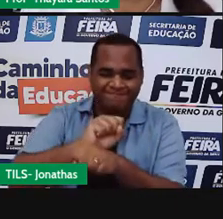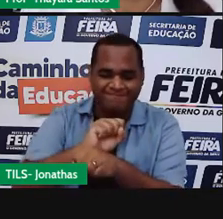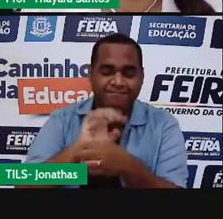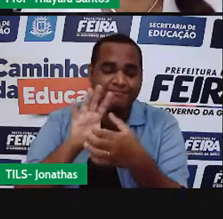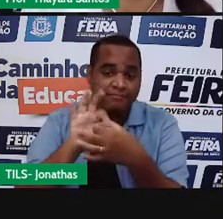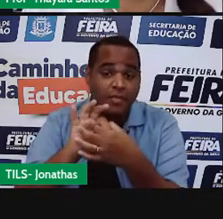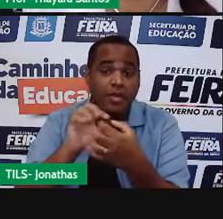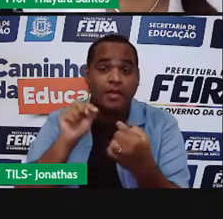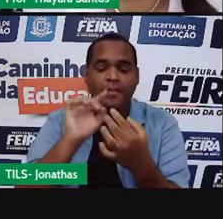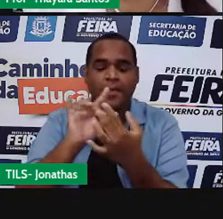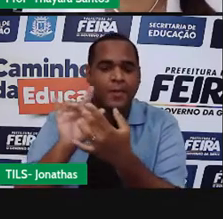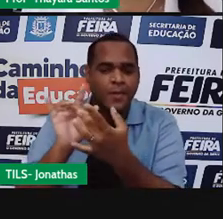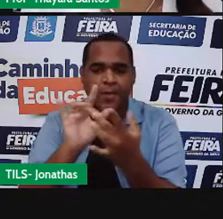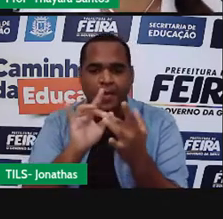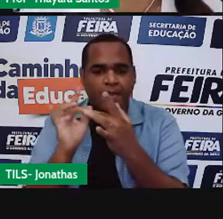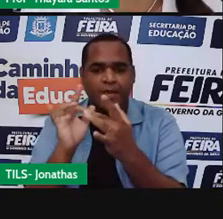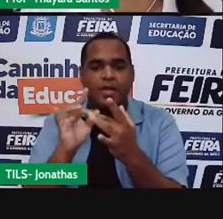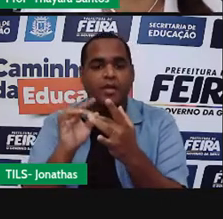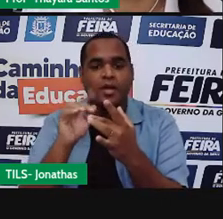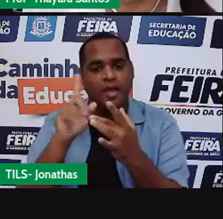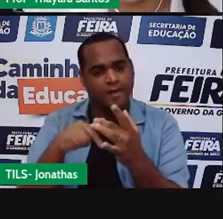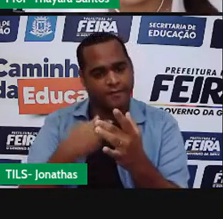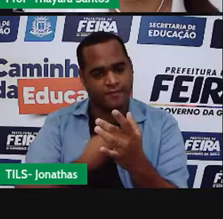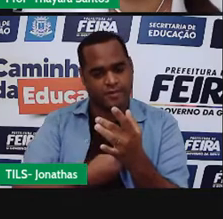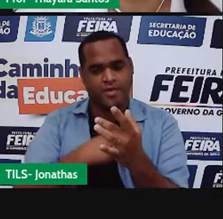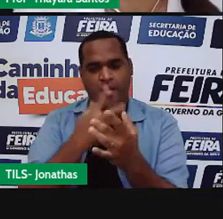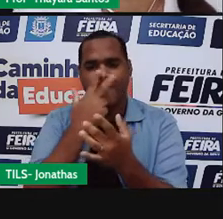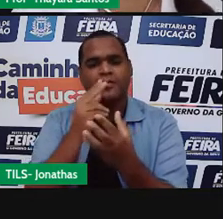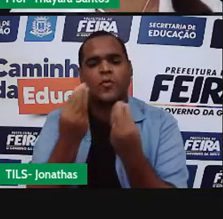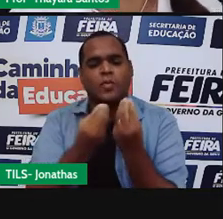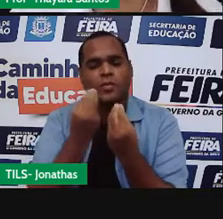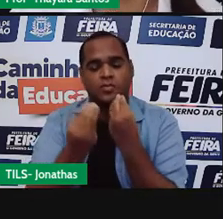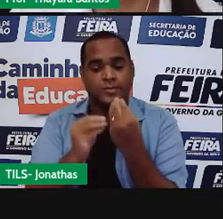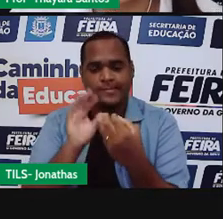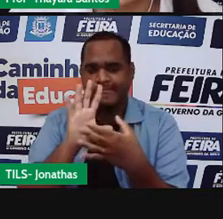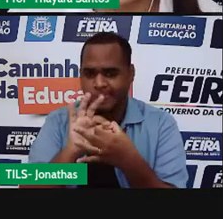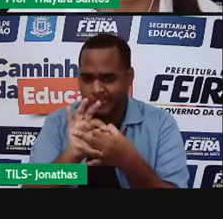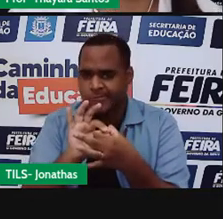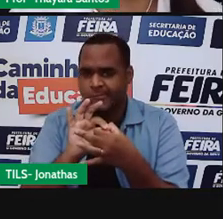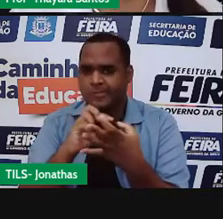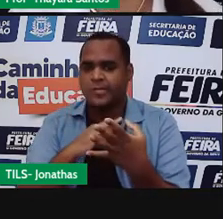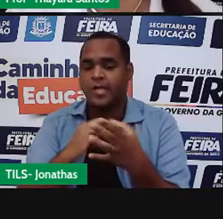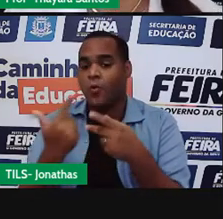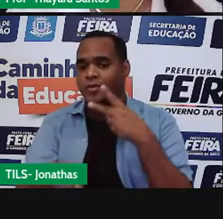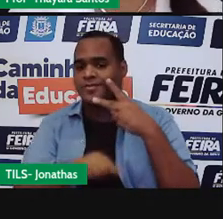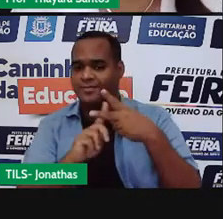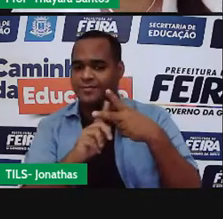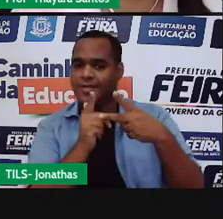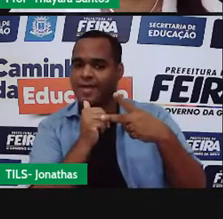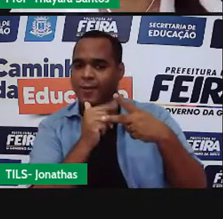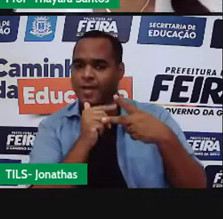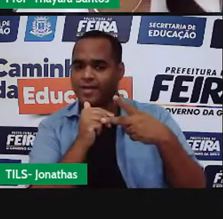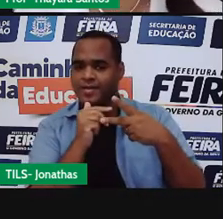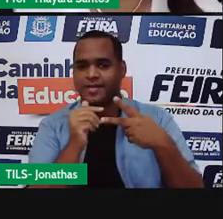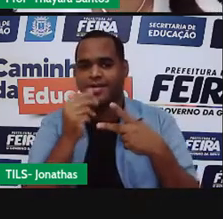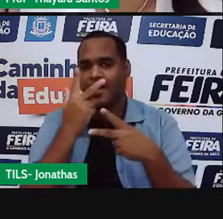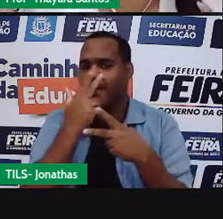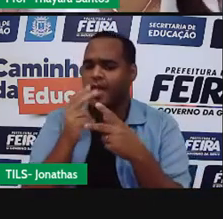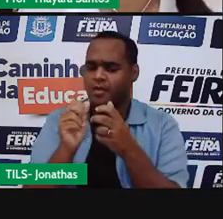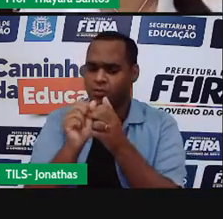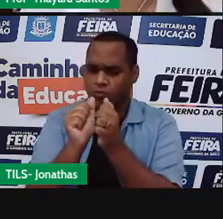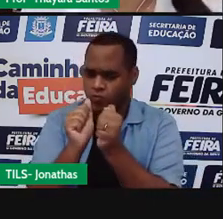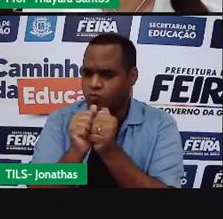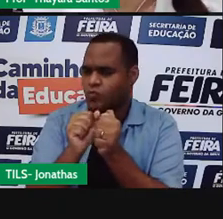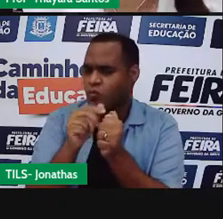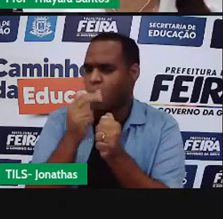matéria em estado sólido, ela tem uma forma que é fixa. No estado líquido, esses átomos já estão um pouquinho, eles estão juntos,